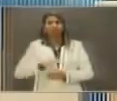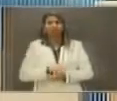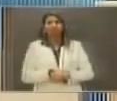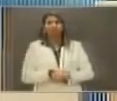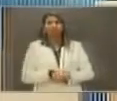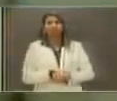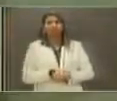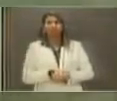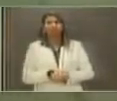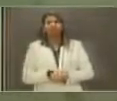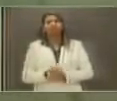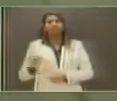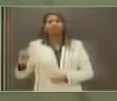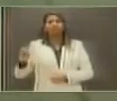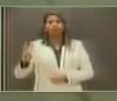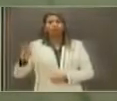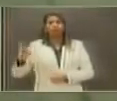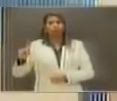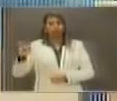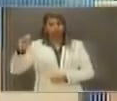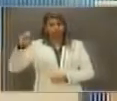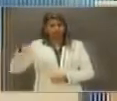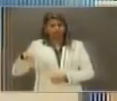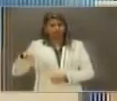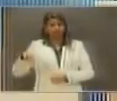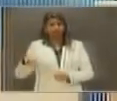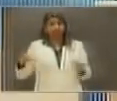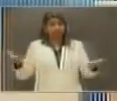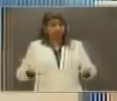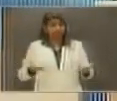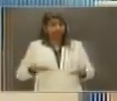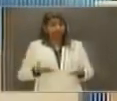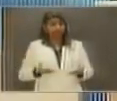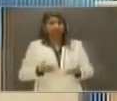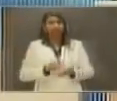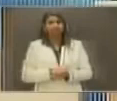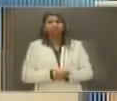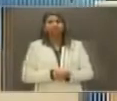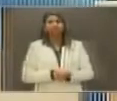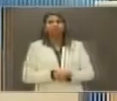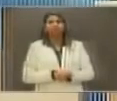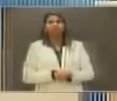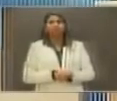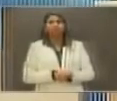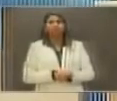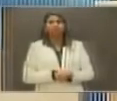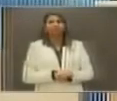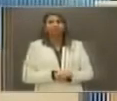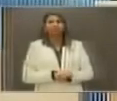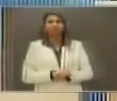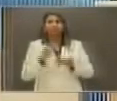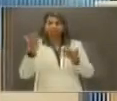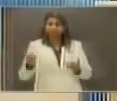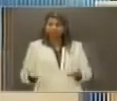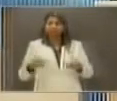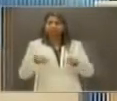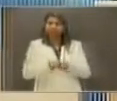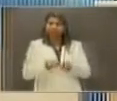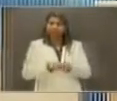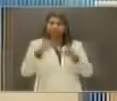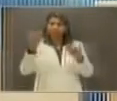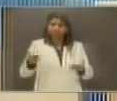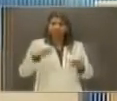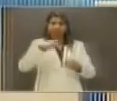o Wilson Santiago, por eliminação, e o candidato ao Senado, José Maranhão, faz o